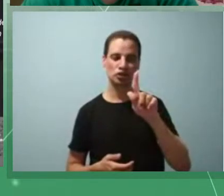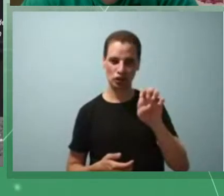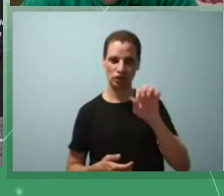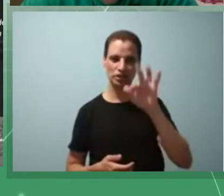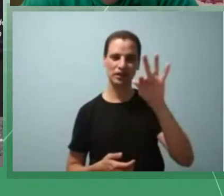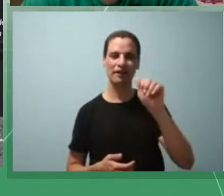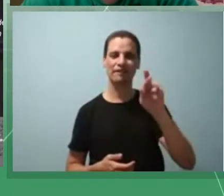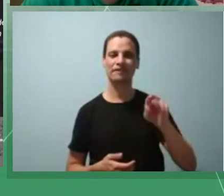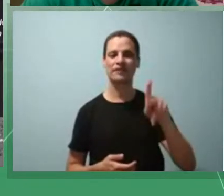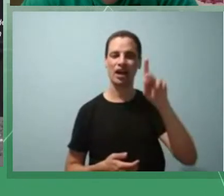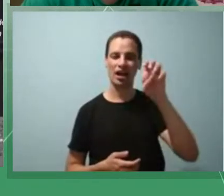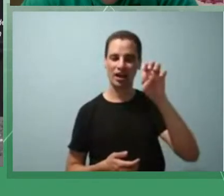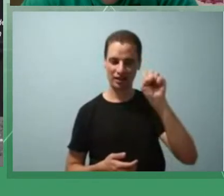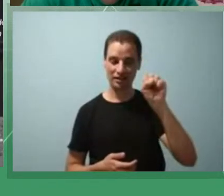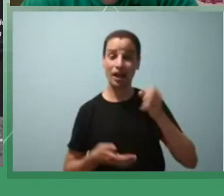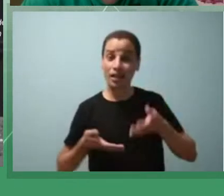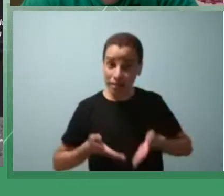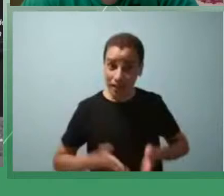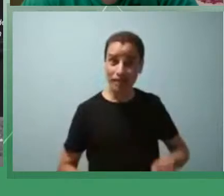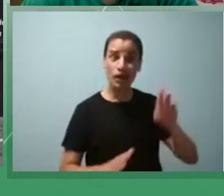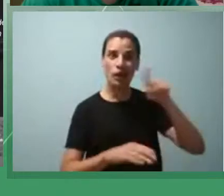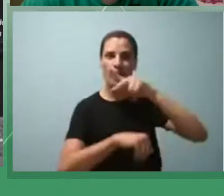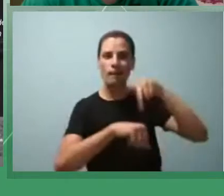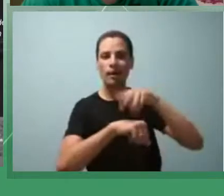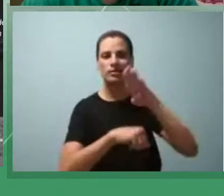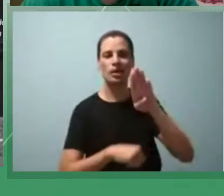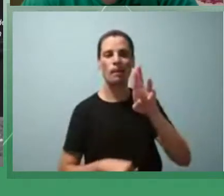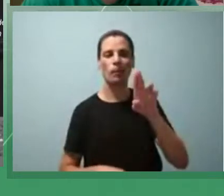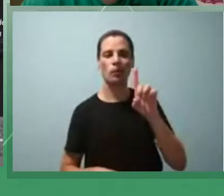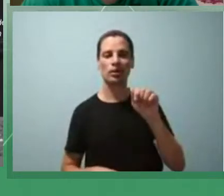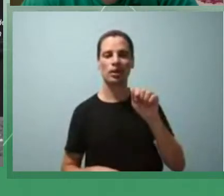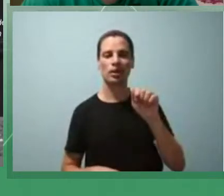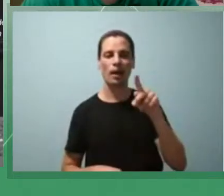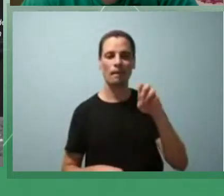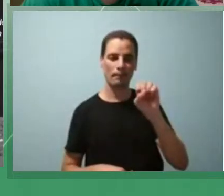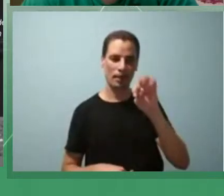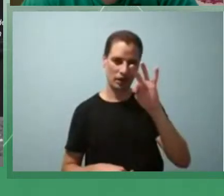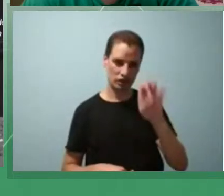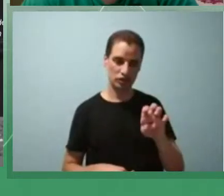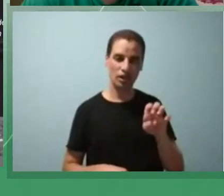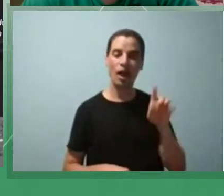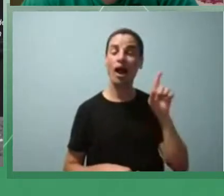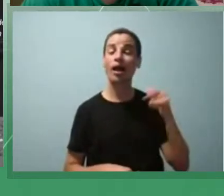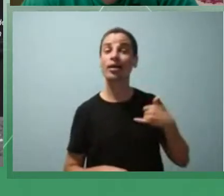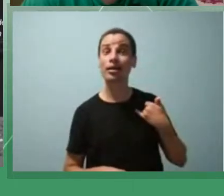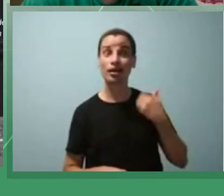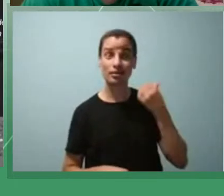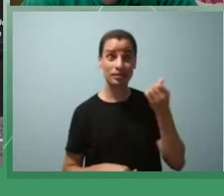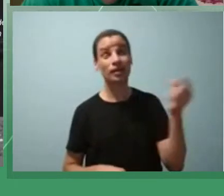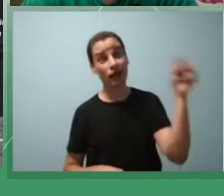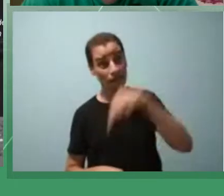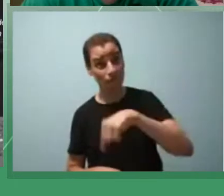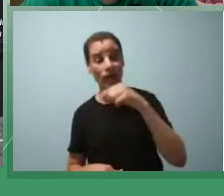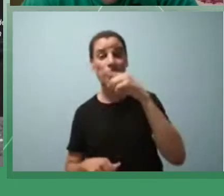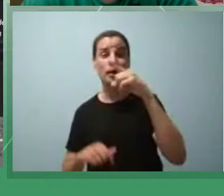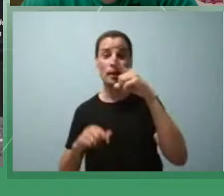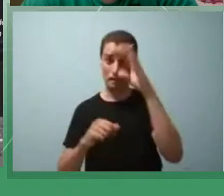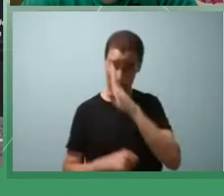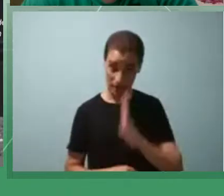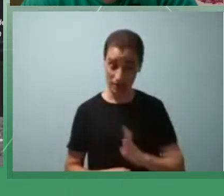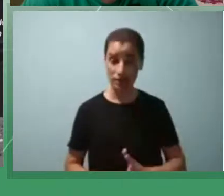aos seis anos de idade ele e os pais vieram ao Brasil né e aos oito anos de idade ele já